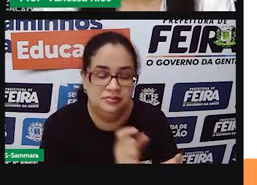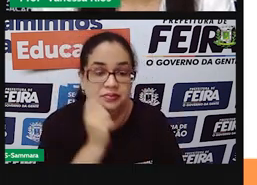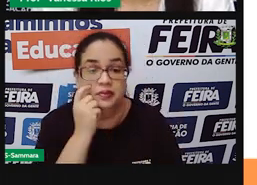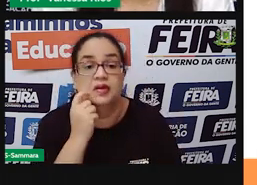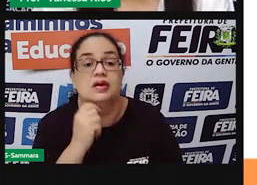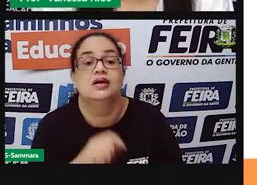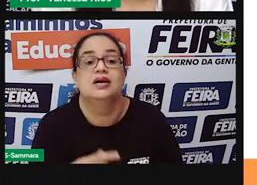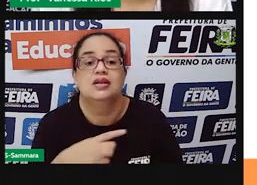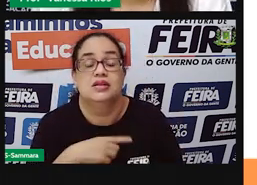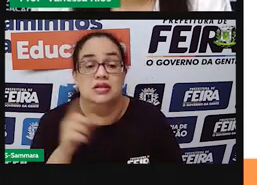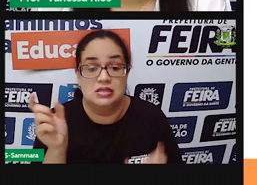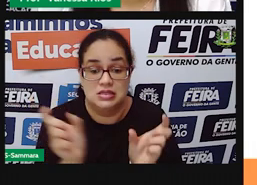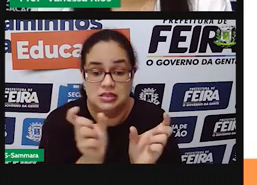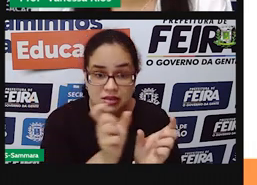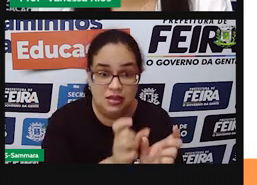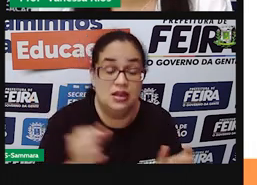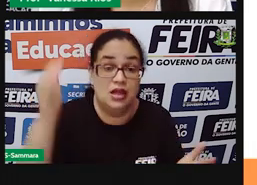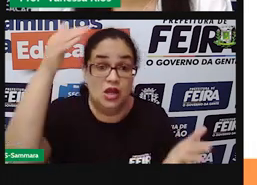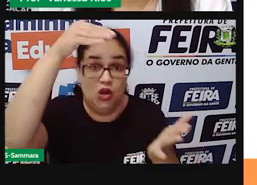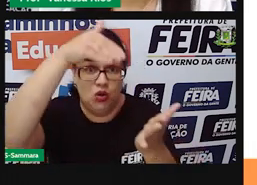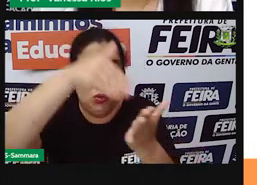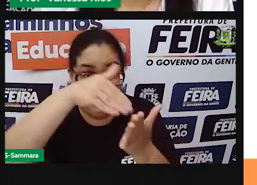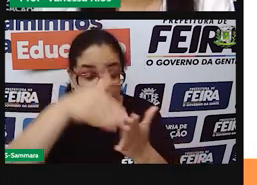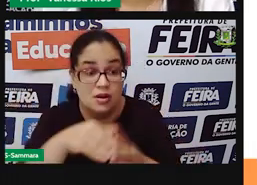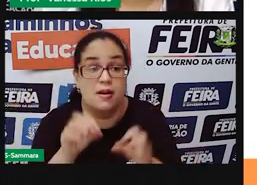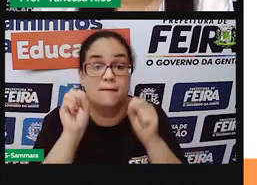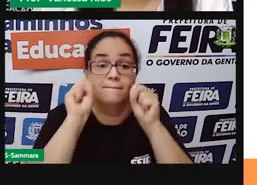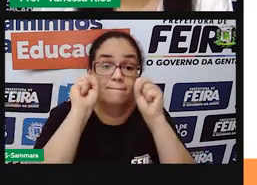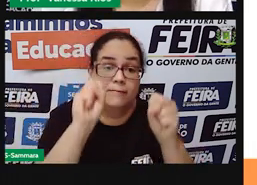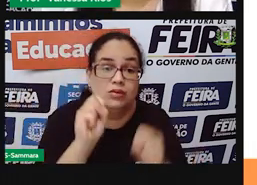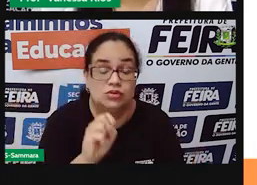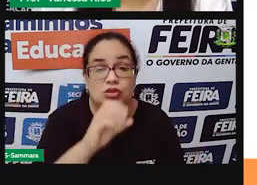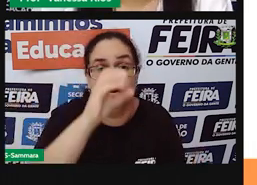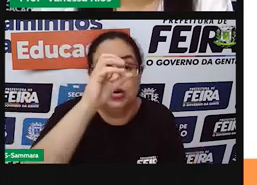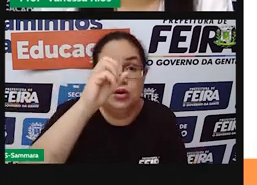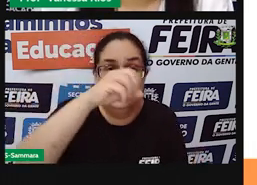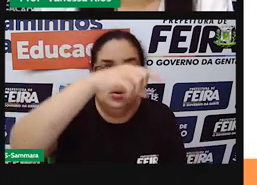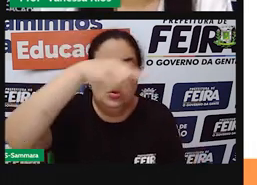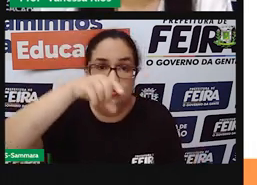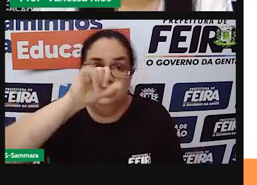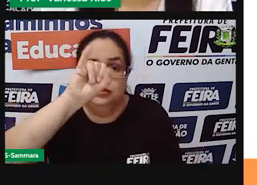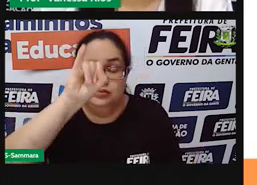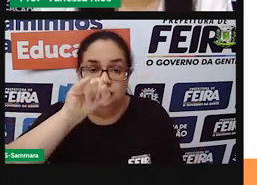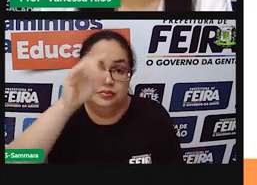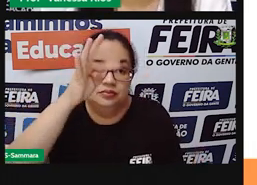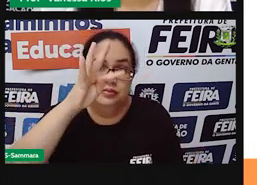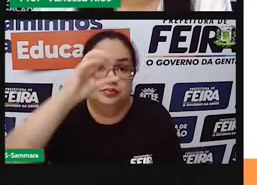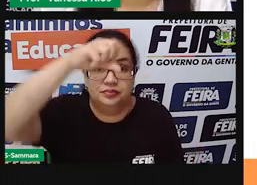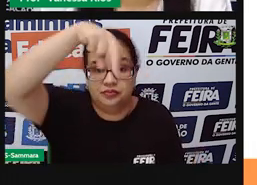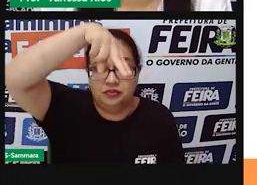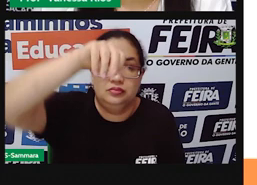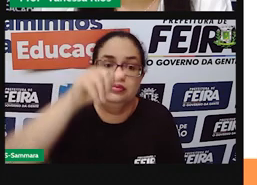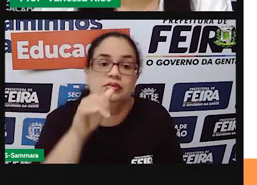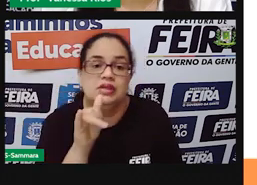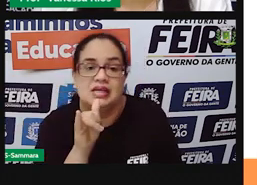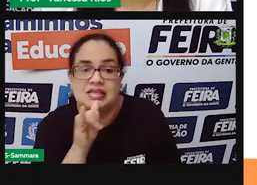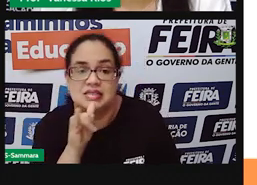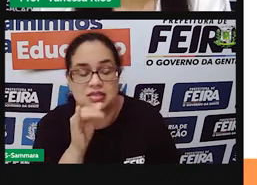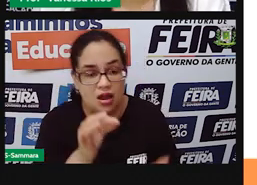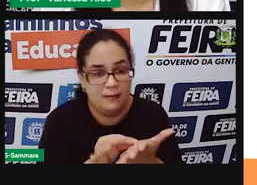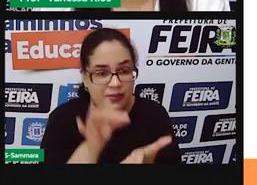sílaba tônica é a última sílaba, a gente chama essa palavra de oxítona. Exemplo aí, café,